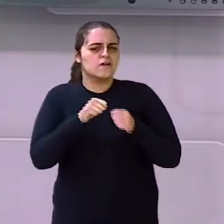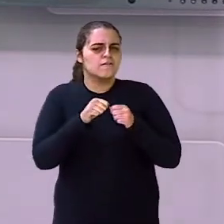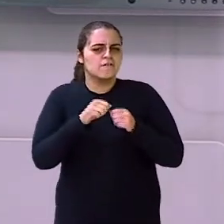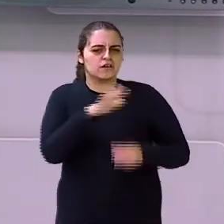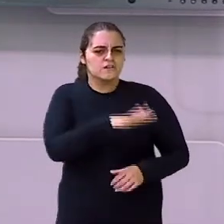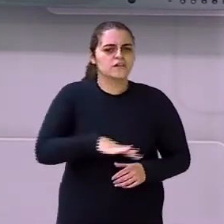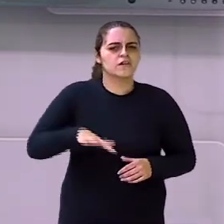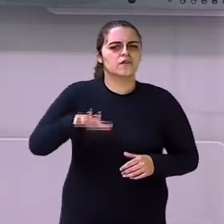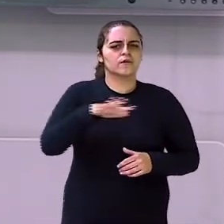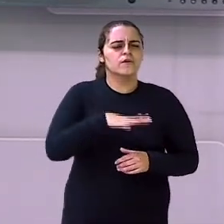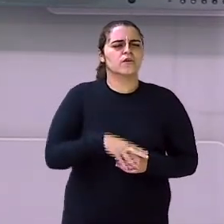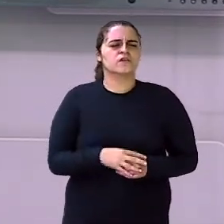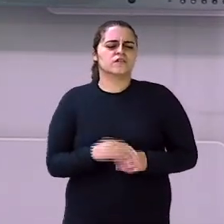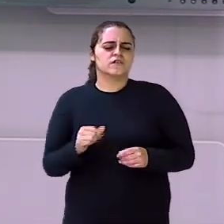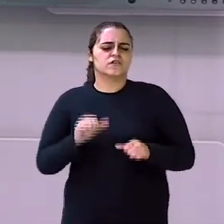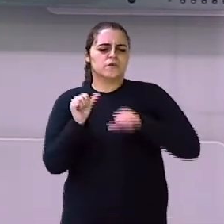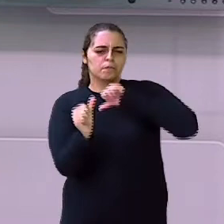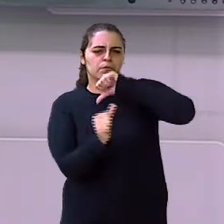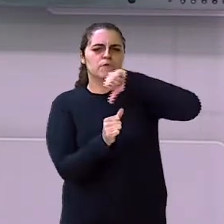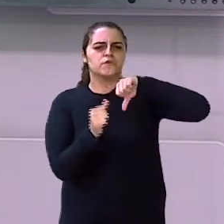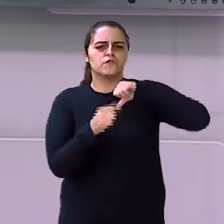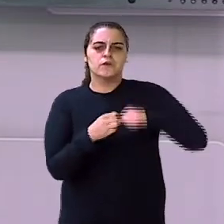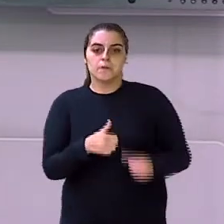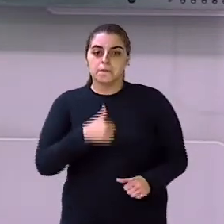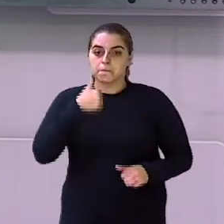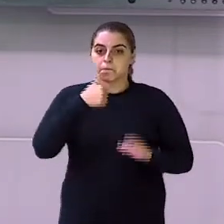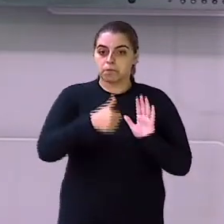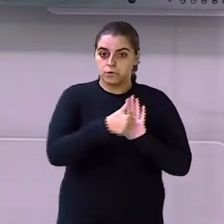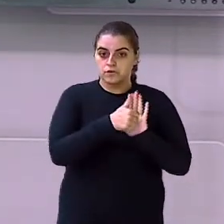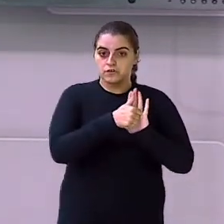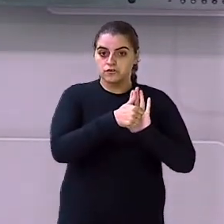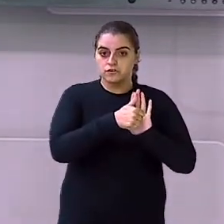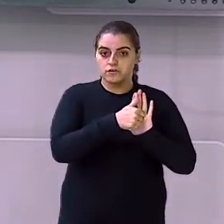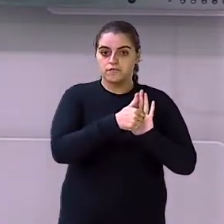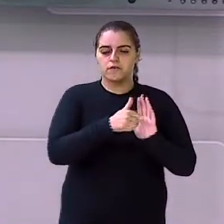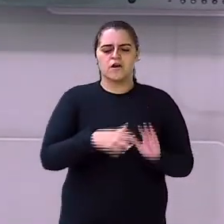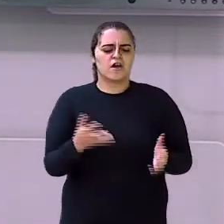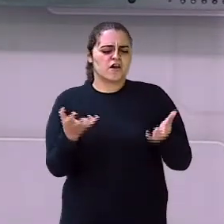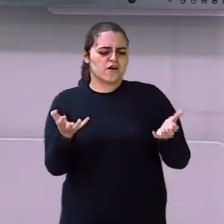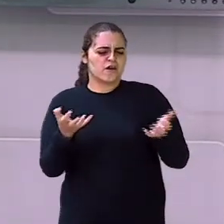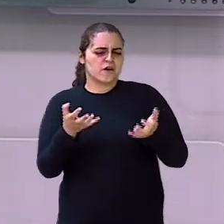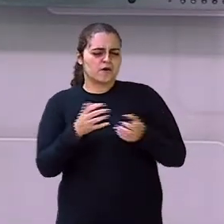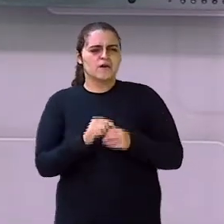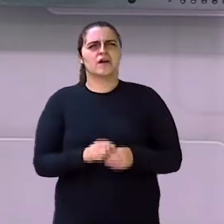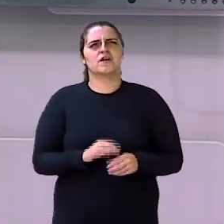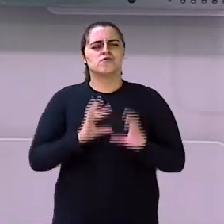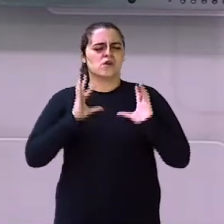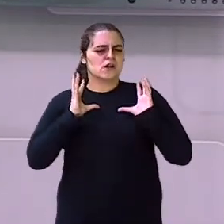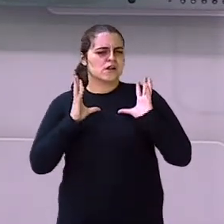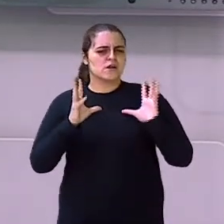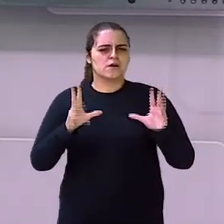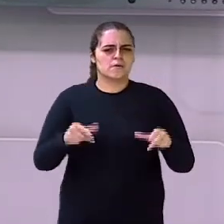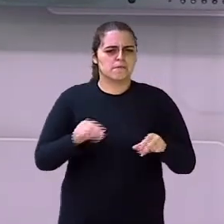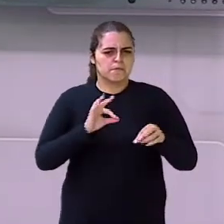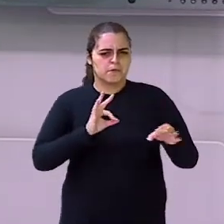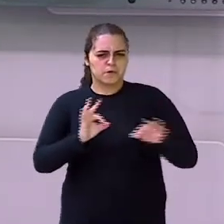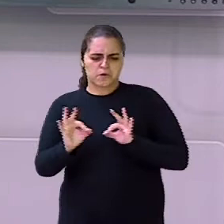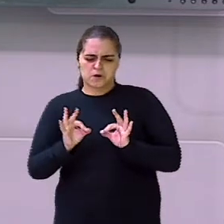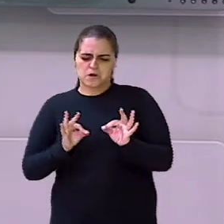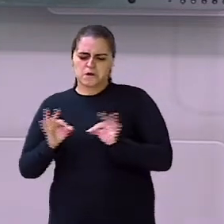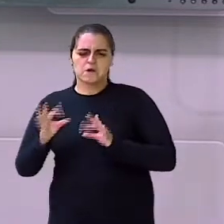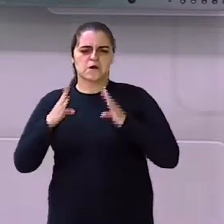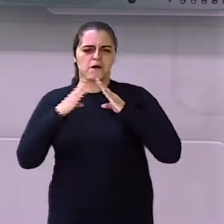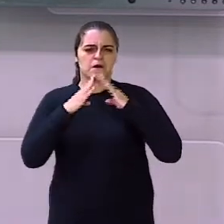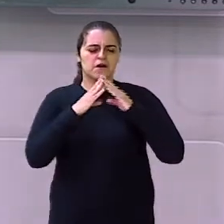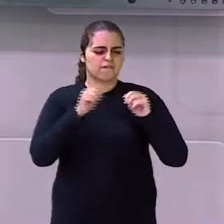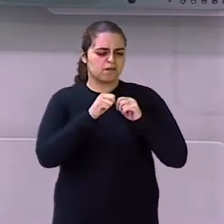Seja ela uma modificação para o bem, por exemplo, quer ampliar a casa, né? O papai quer fazer lá um quarto